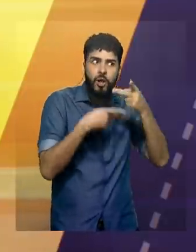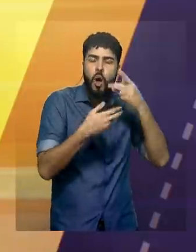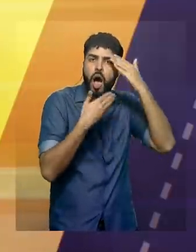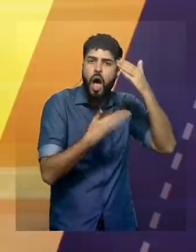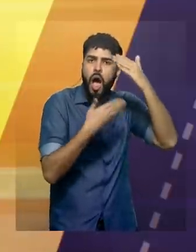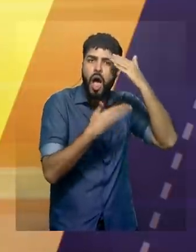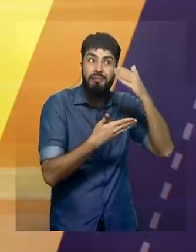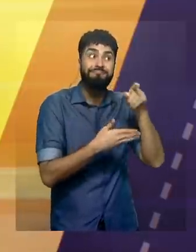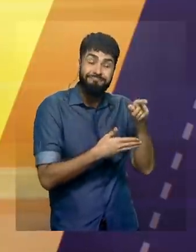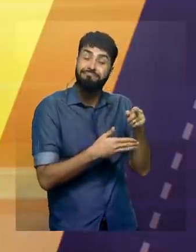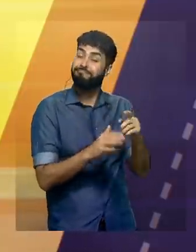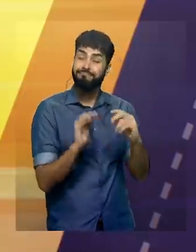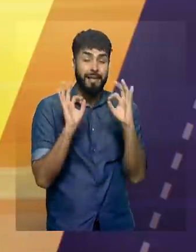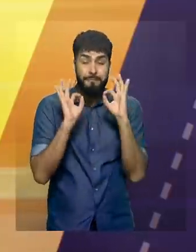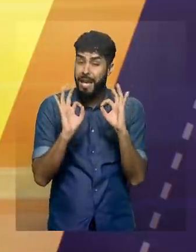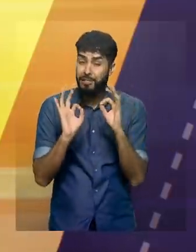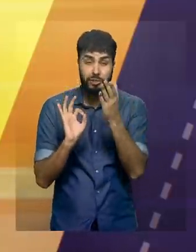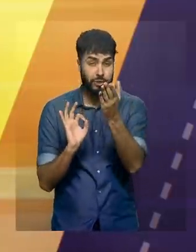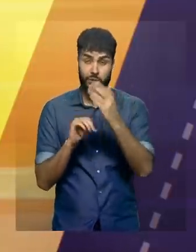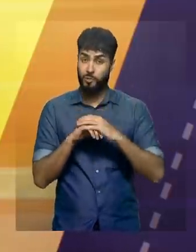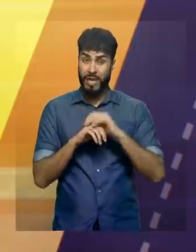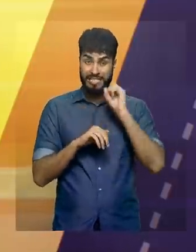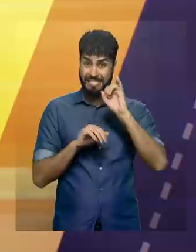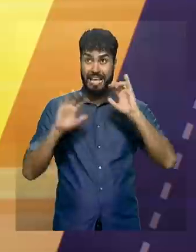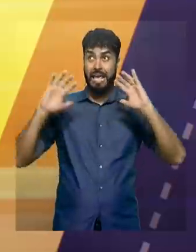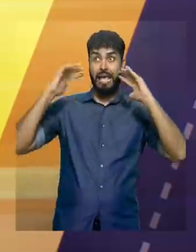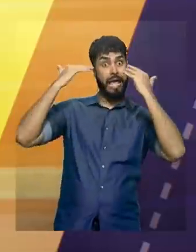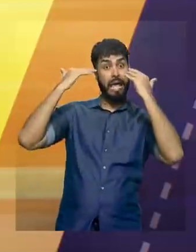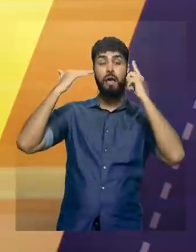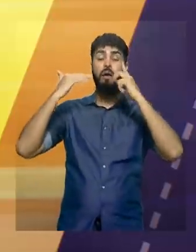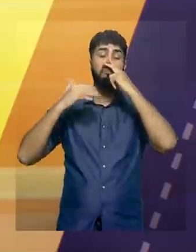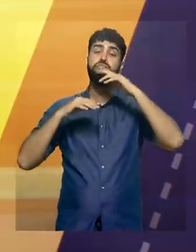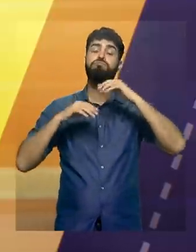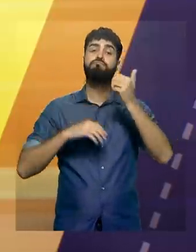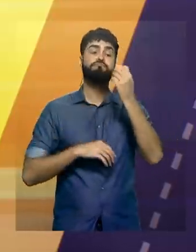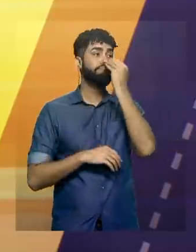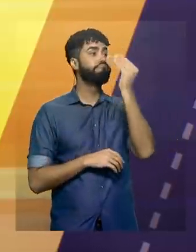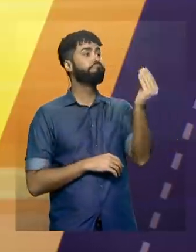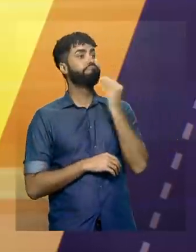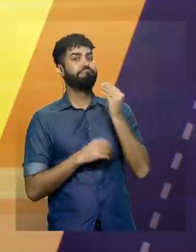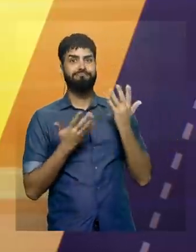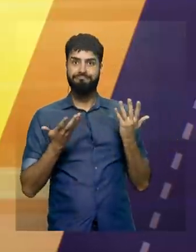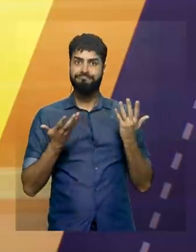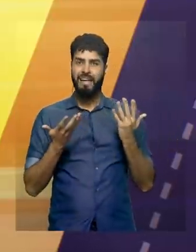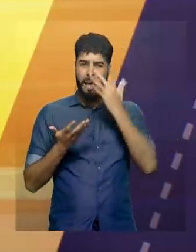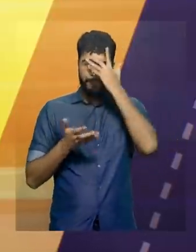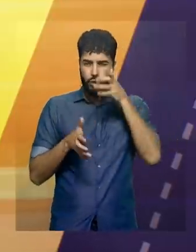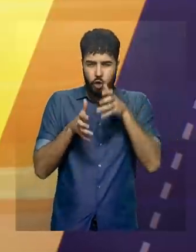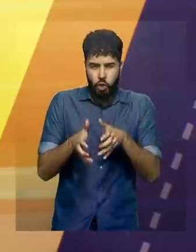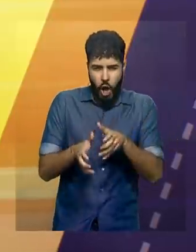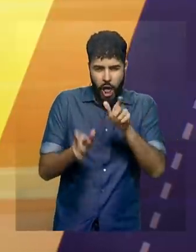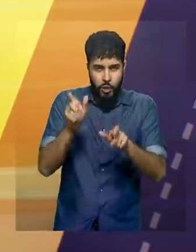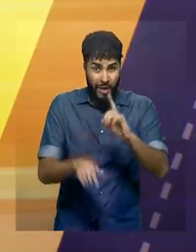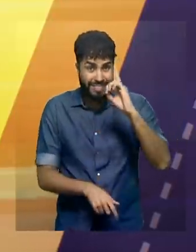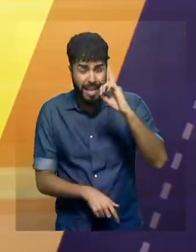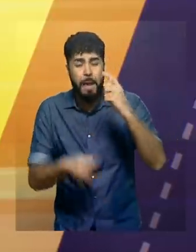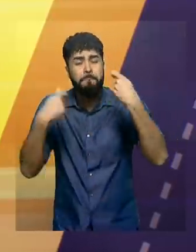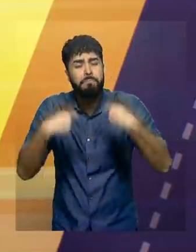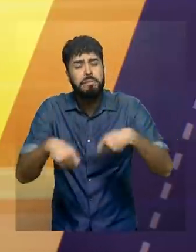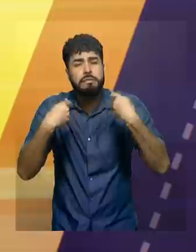é exatamente isso, Garritano. O jogador que atua na Série D, ele precisa ter essa visibilidade.